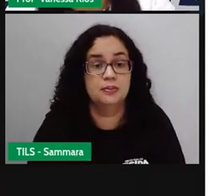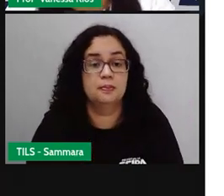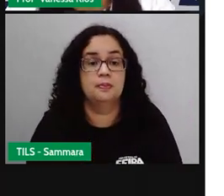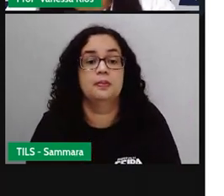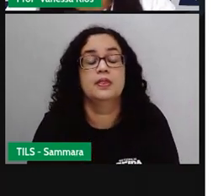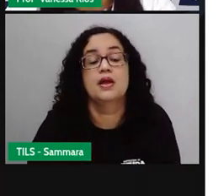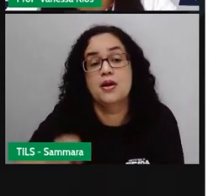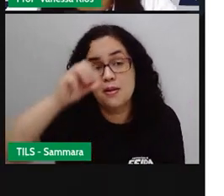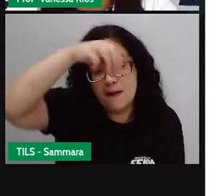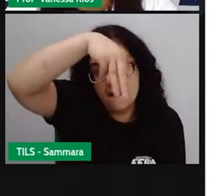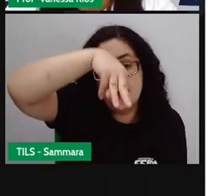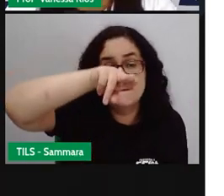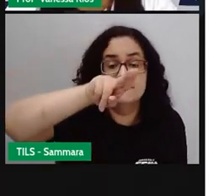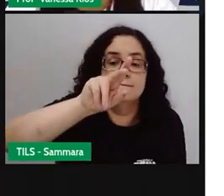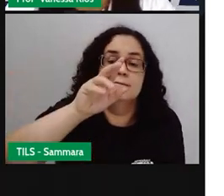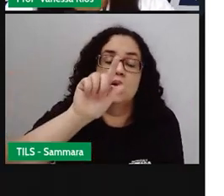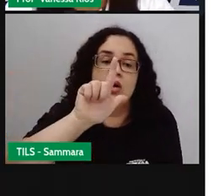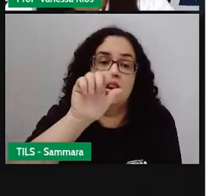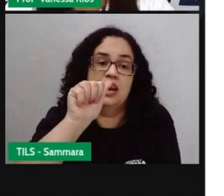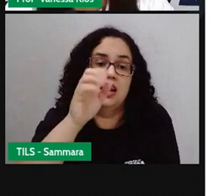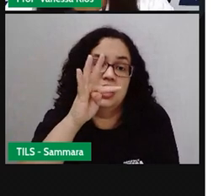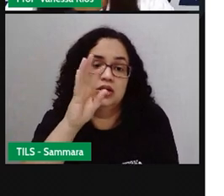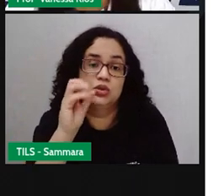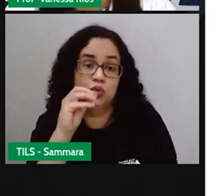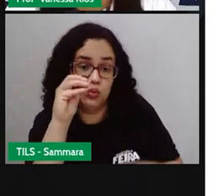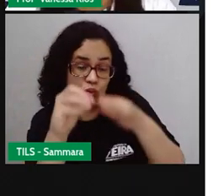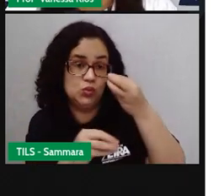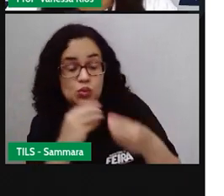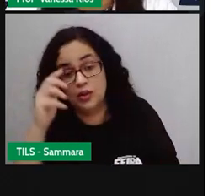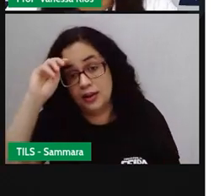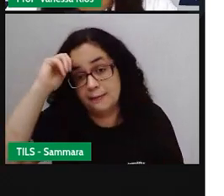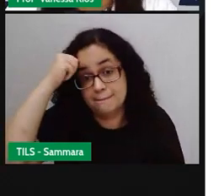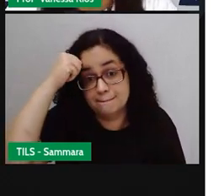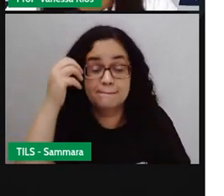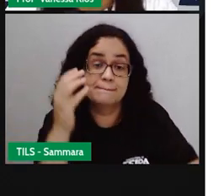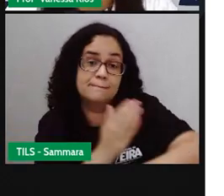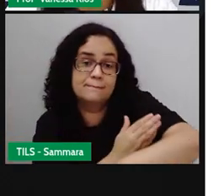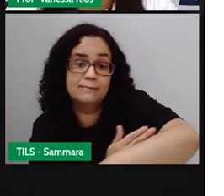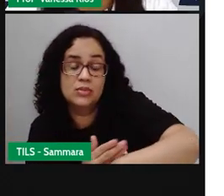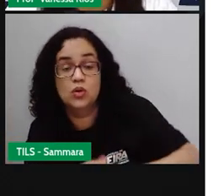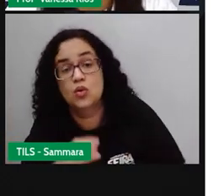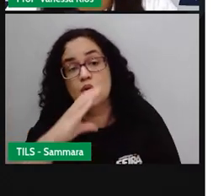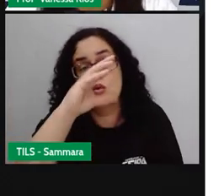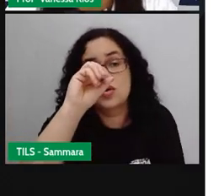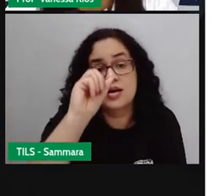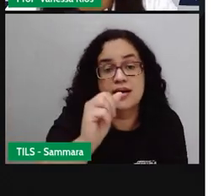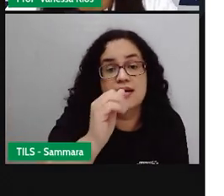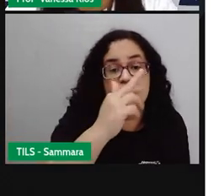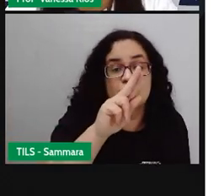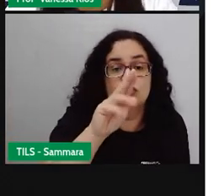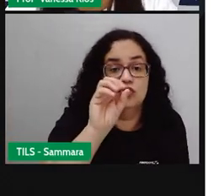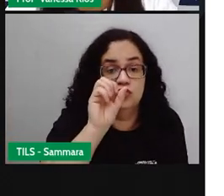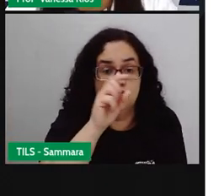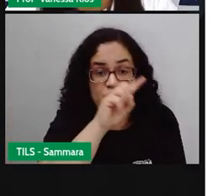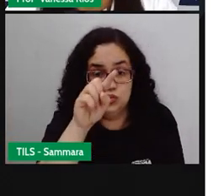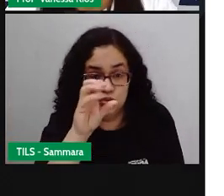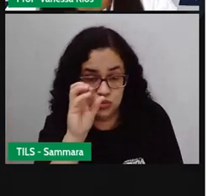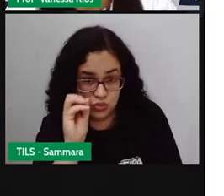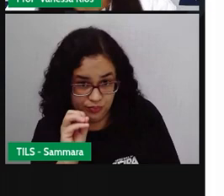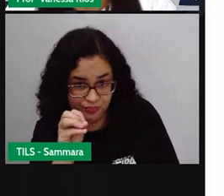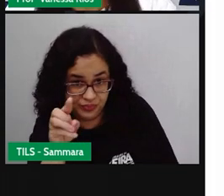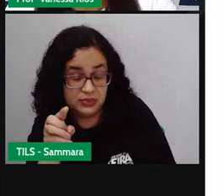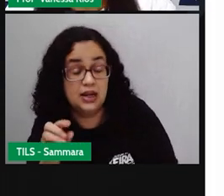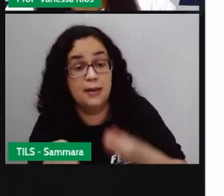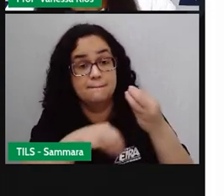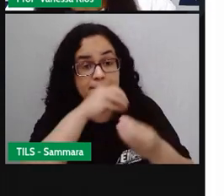definição de mulato, que define aí a mistura do negro com o branco, o cafuso, que define a mistura do